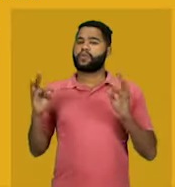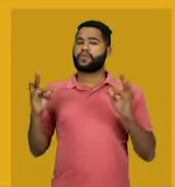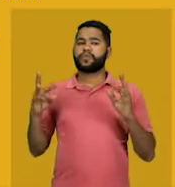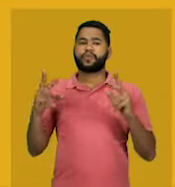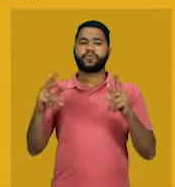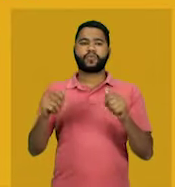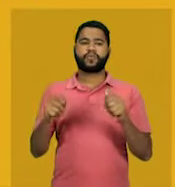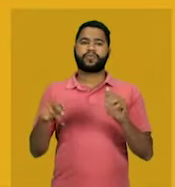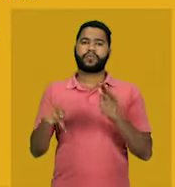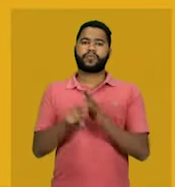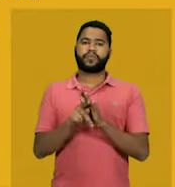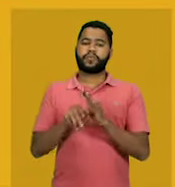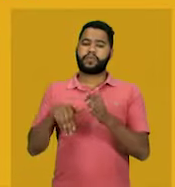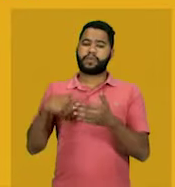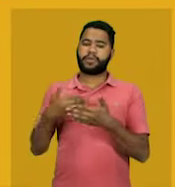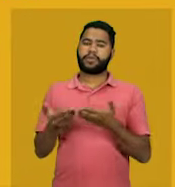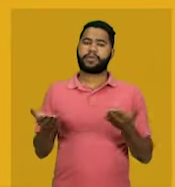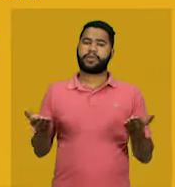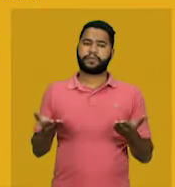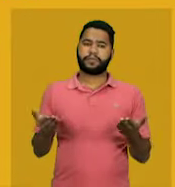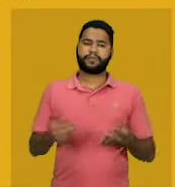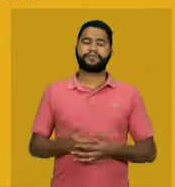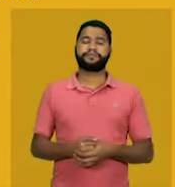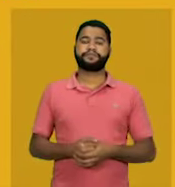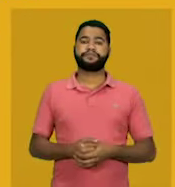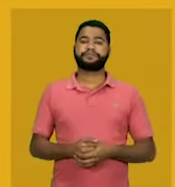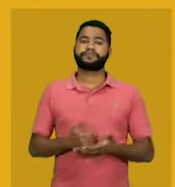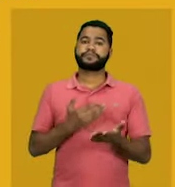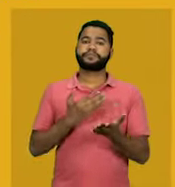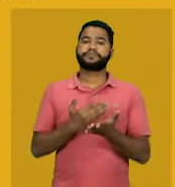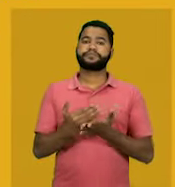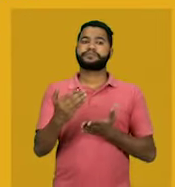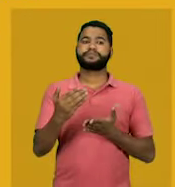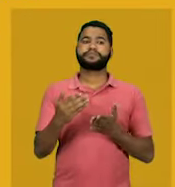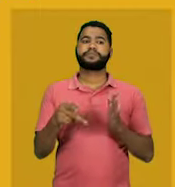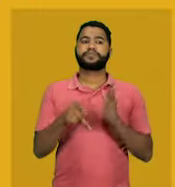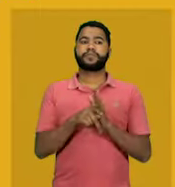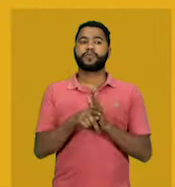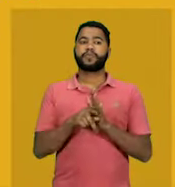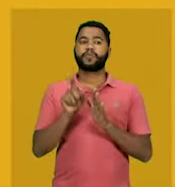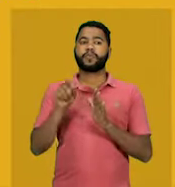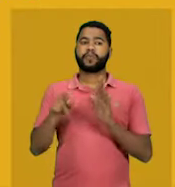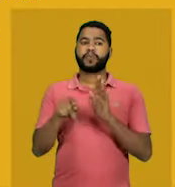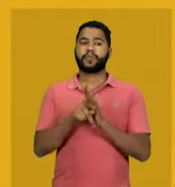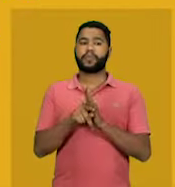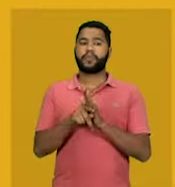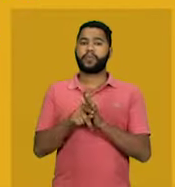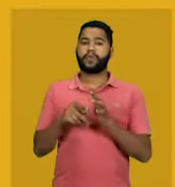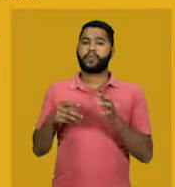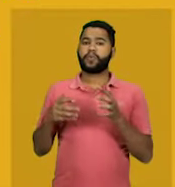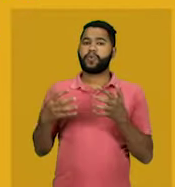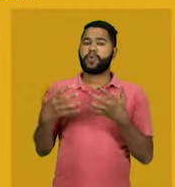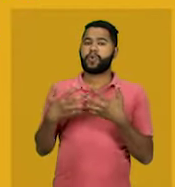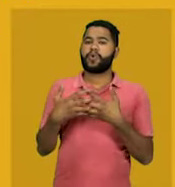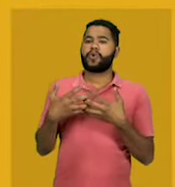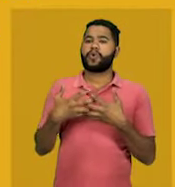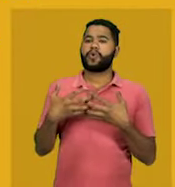os rumos até aqui seguidos. Comecemos por desmontar a máquina do favoritismo